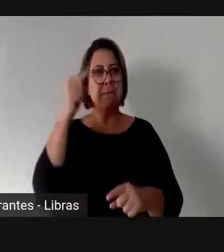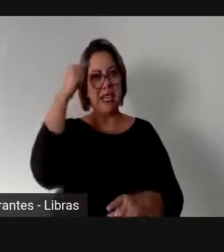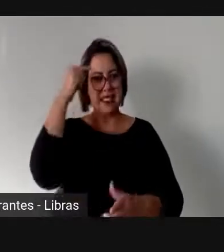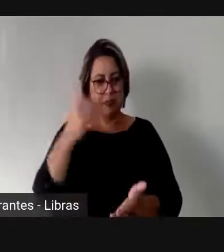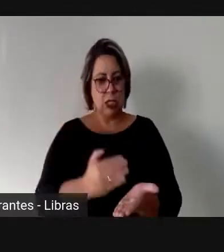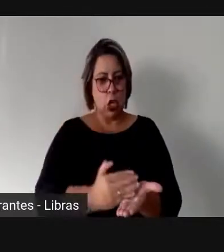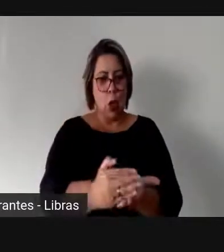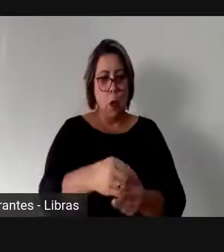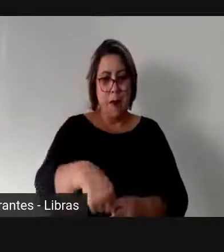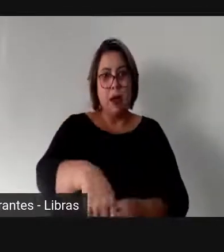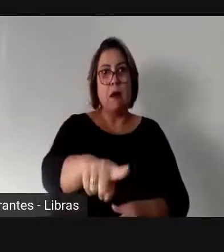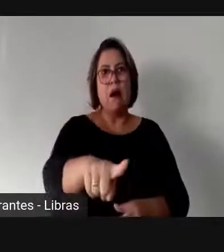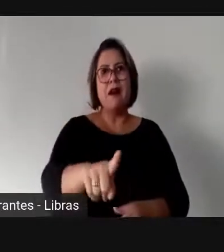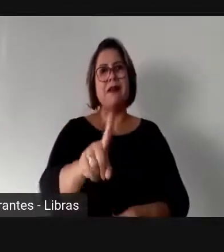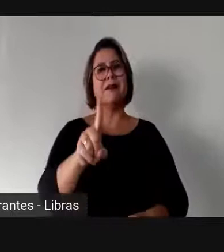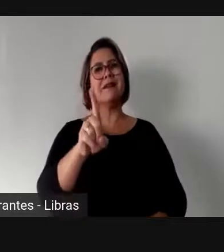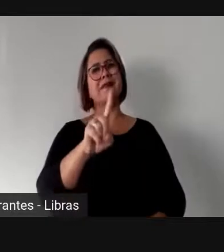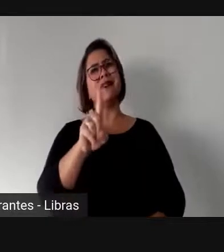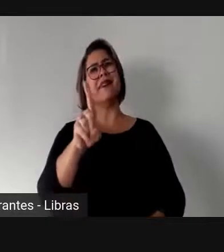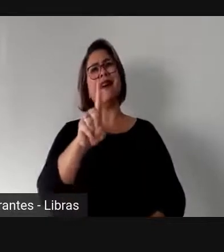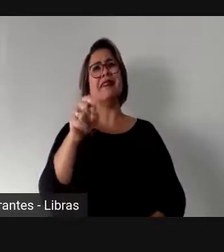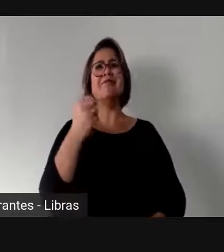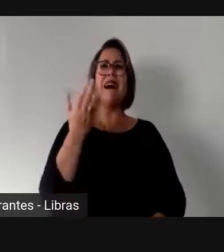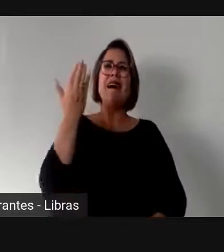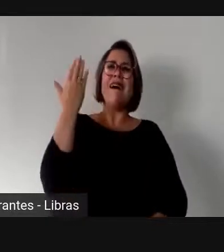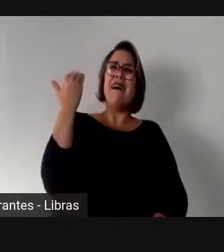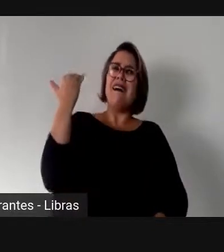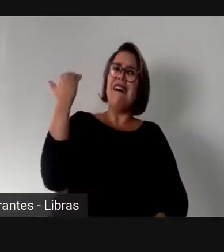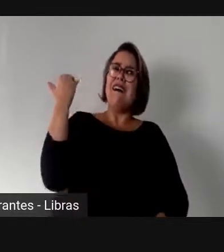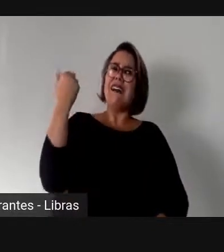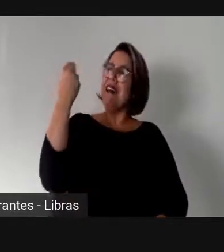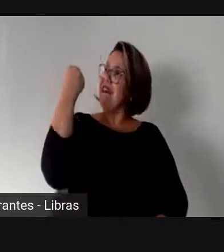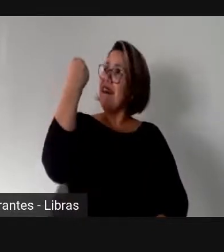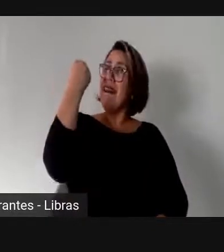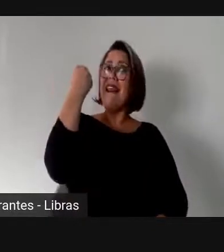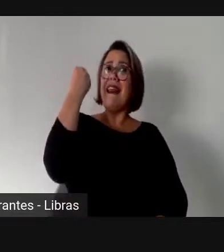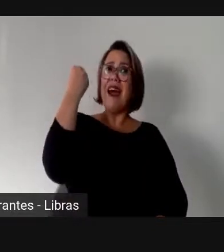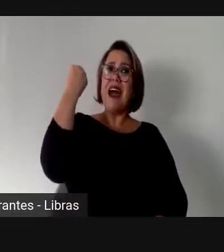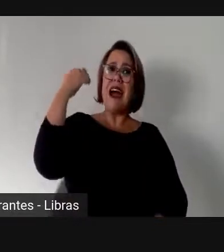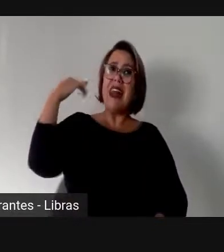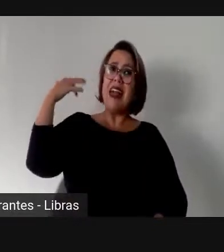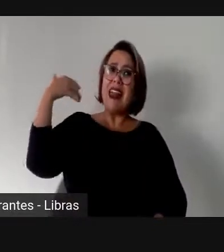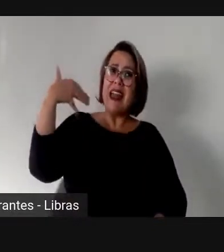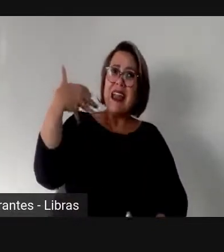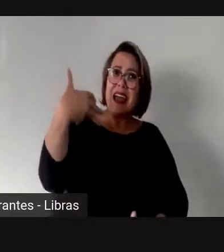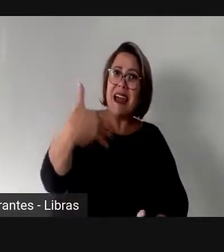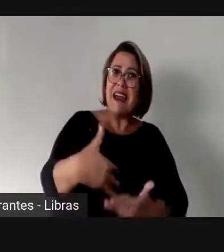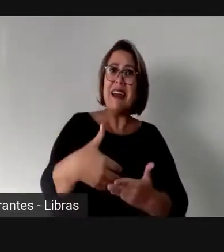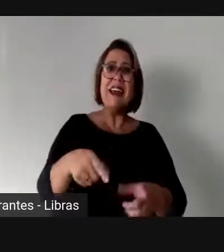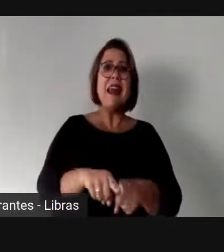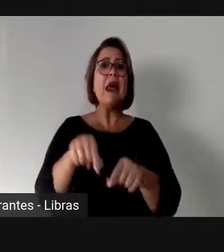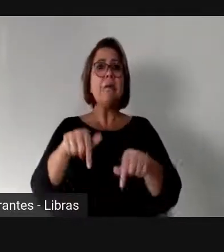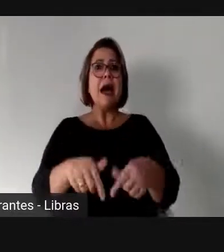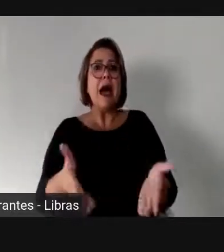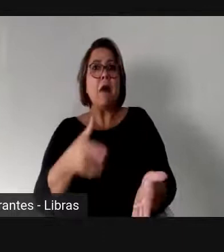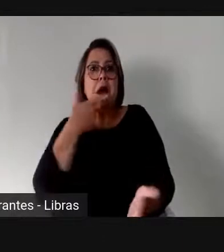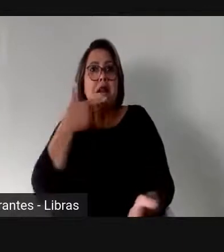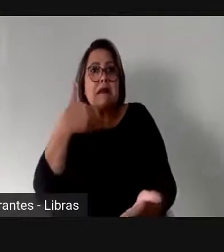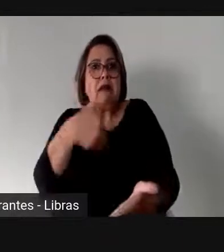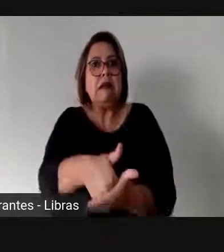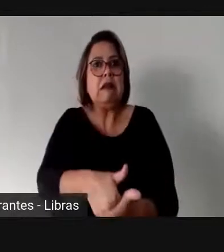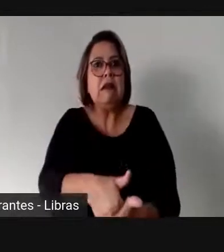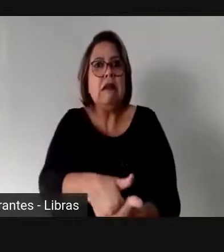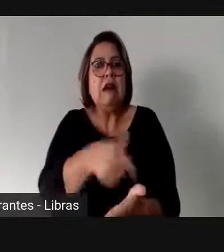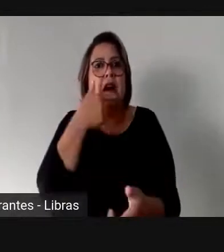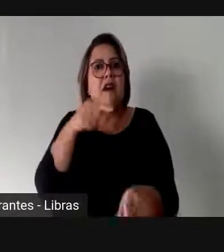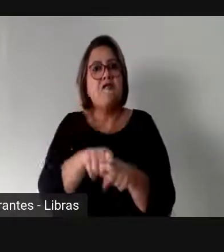a eleição já se estabeleceu há muito tempo, mas a gente vai discutir as mulheres só agora no ano eleitoral. É como se